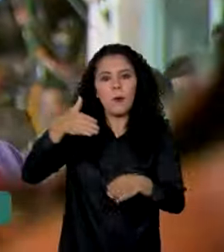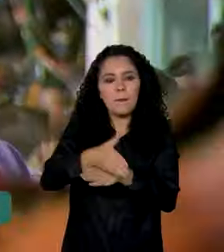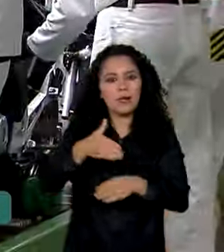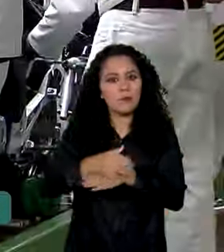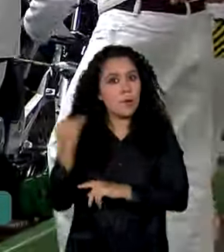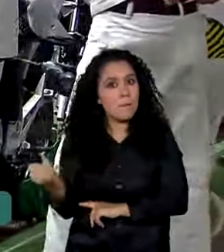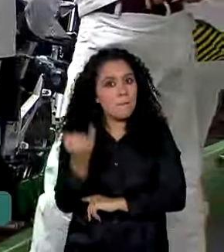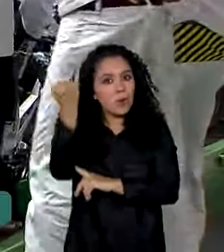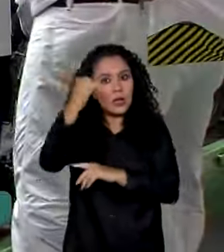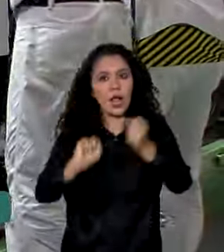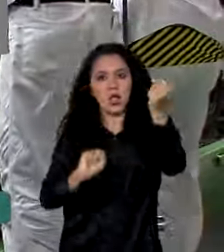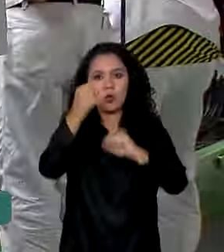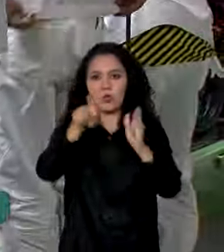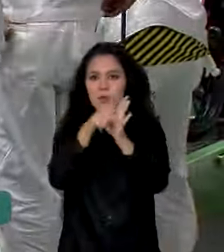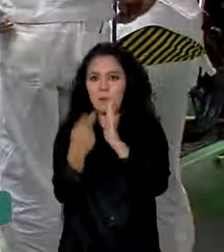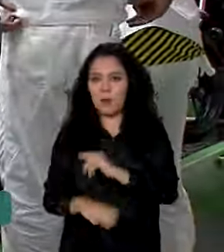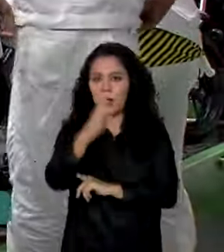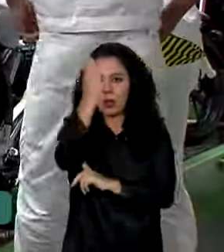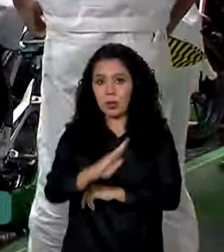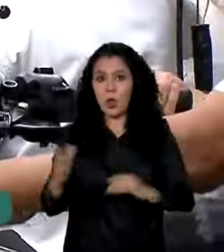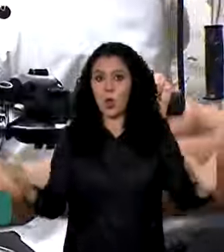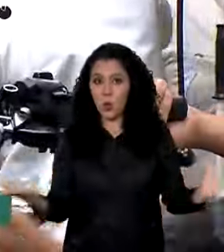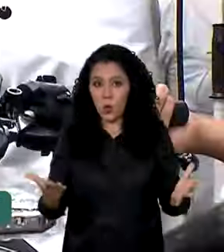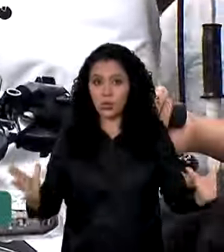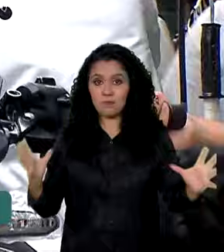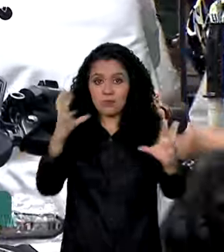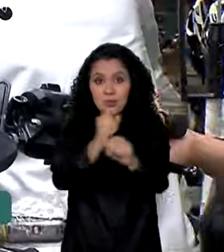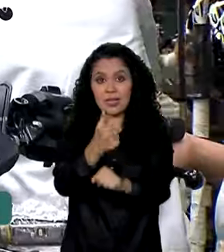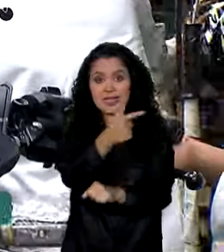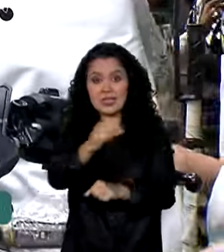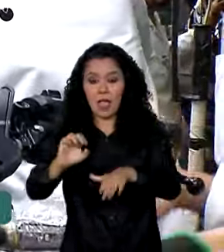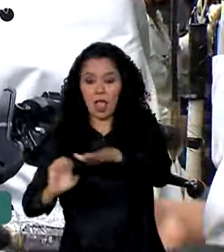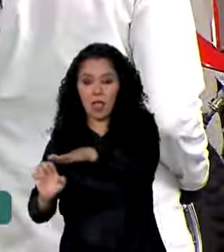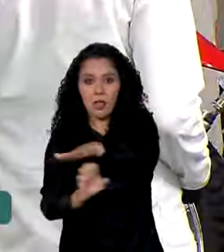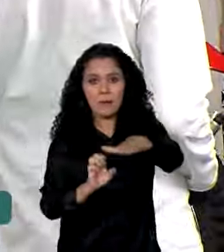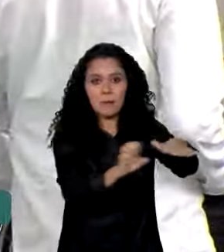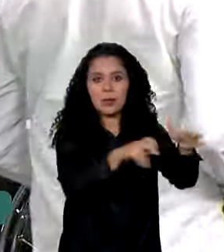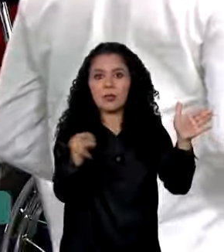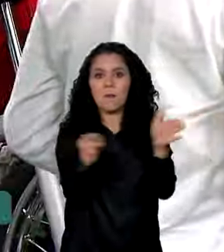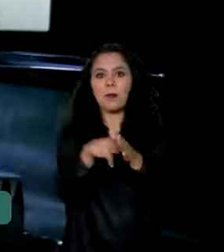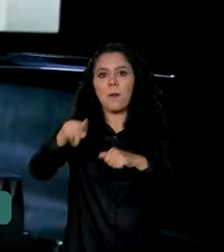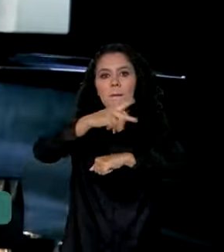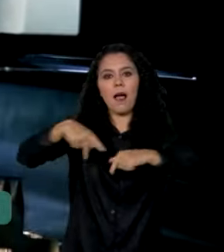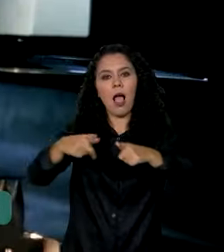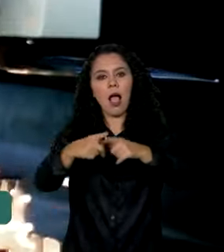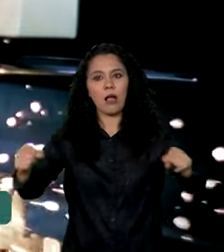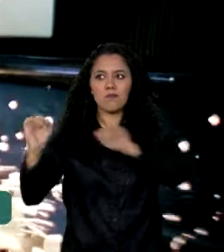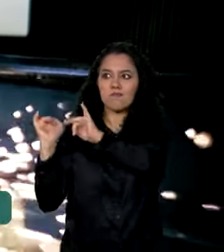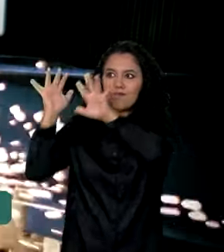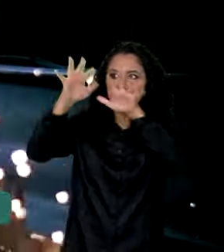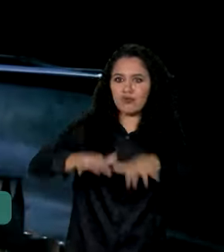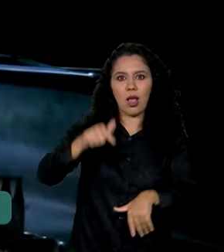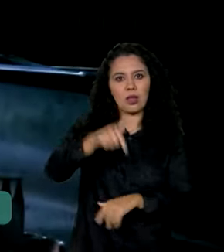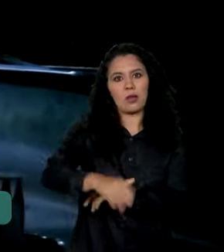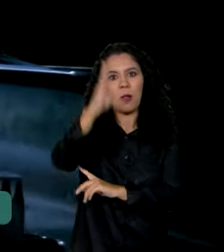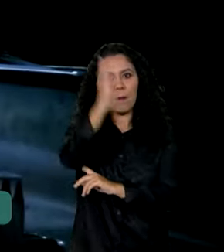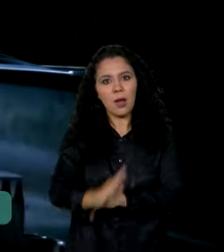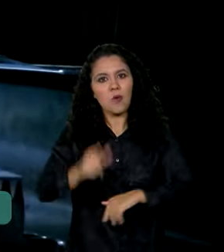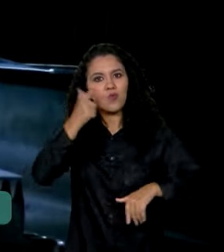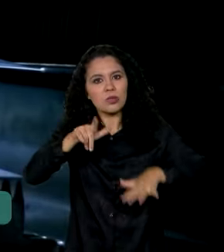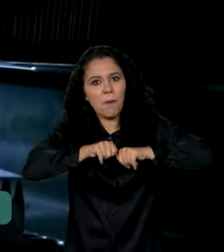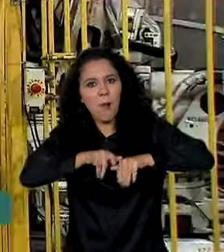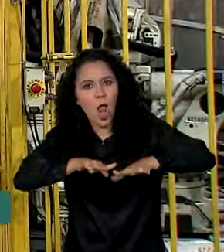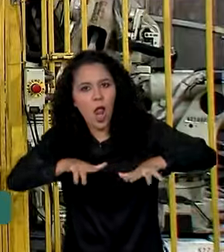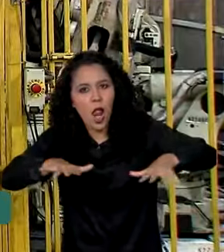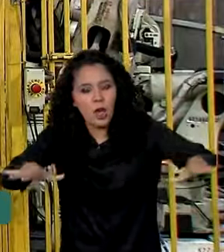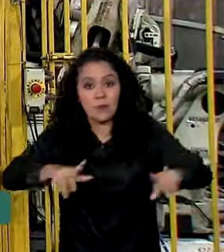brasileira, hoje são cerca de 700 empresas japonesas abrigadas aqui e que continuam a se expandir.